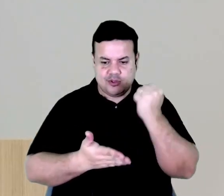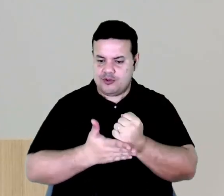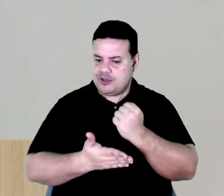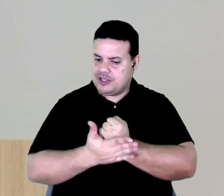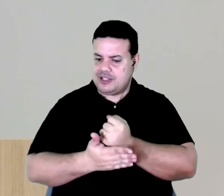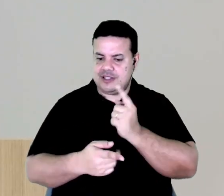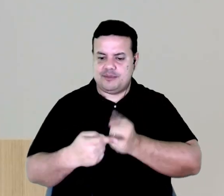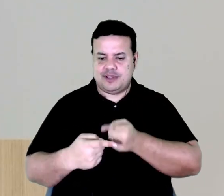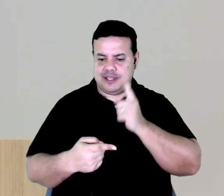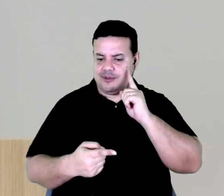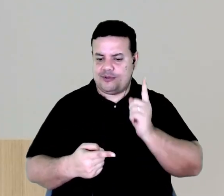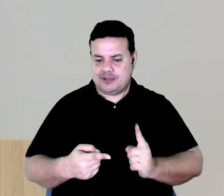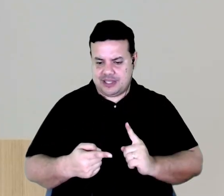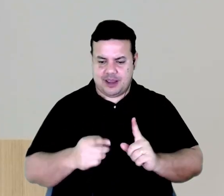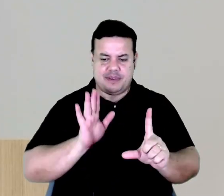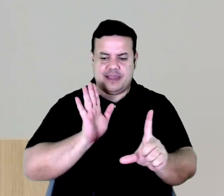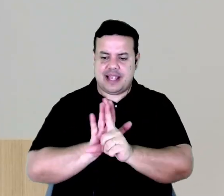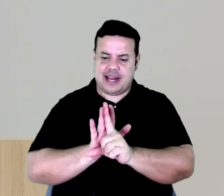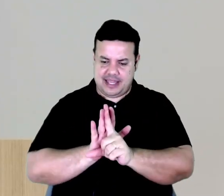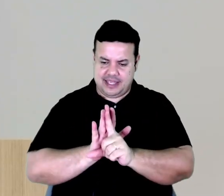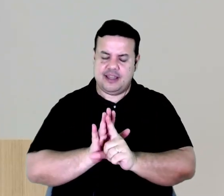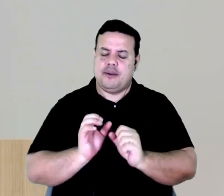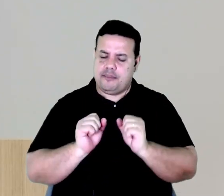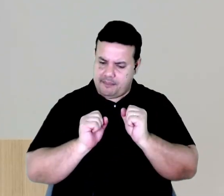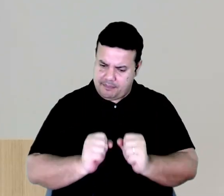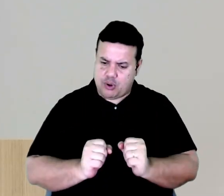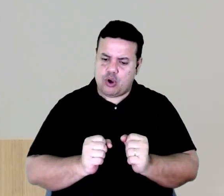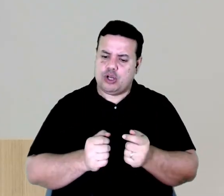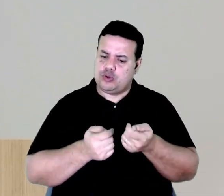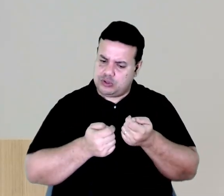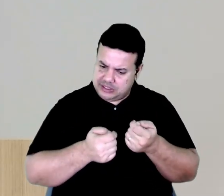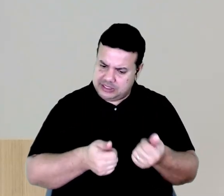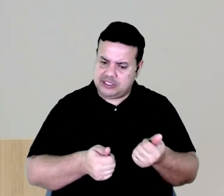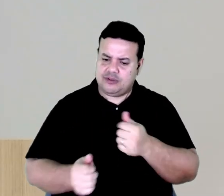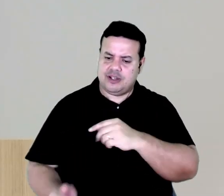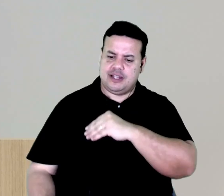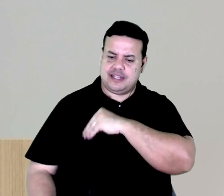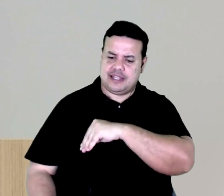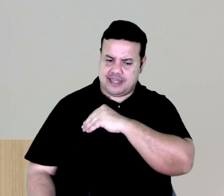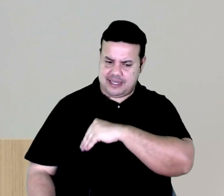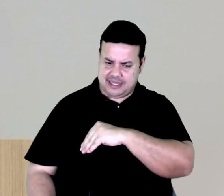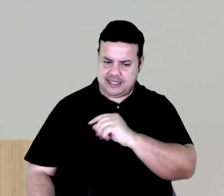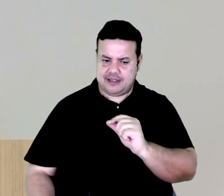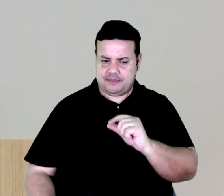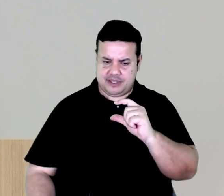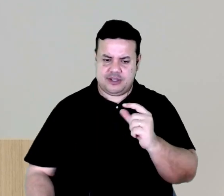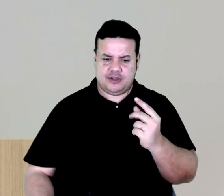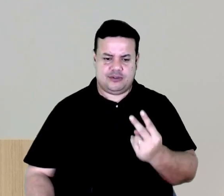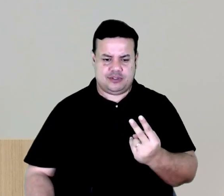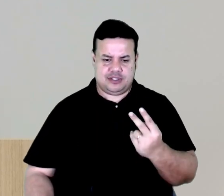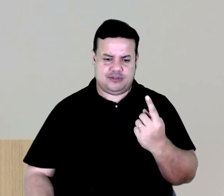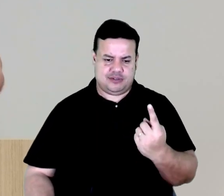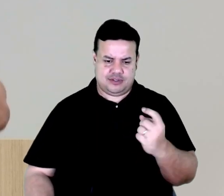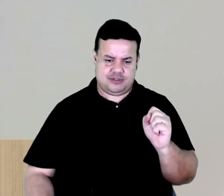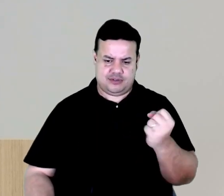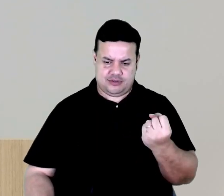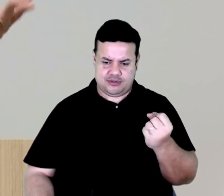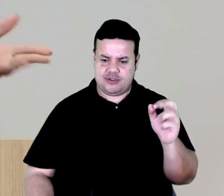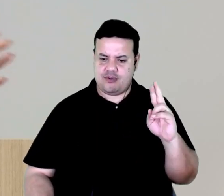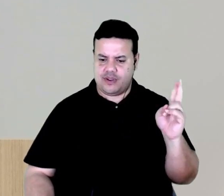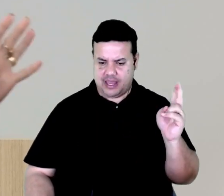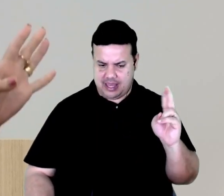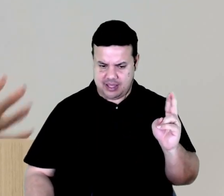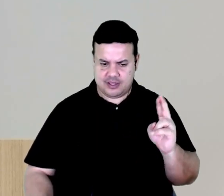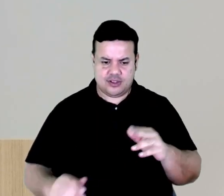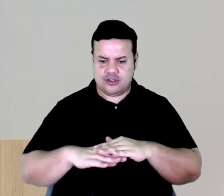ela pode sim receber um auxílio, desde que a renda não passe de 218 reais. É isso, se precisar, se